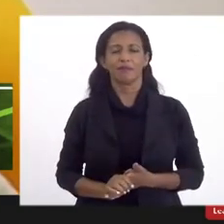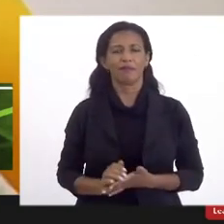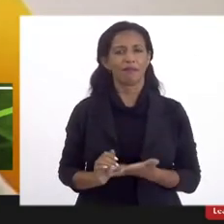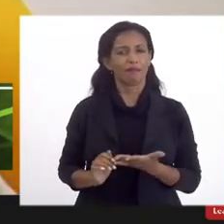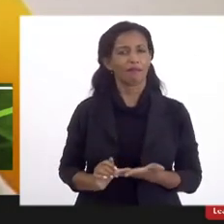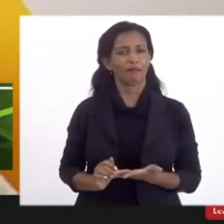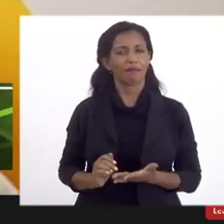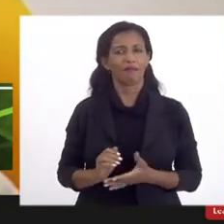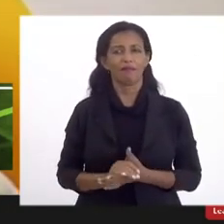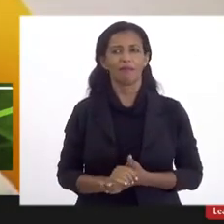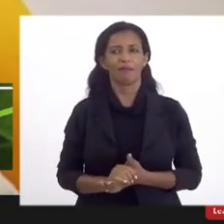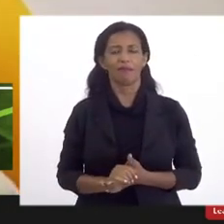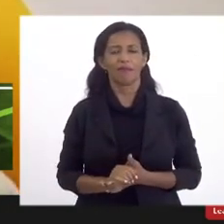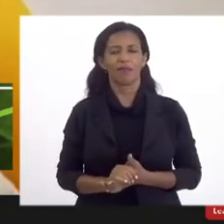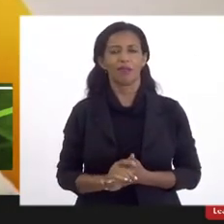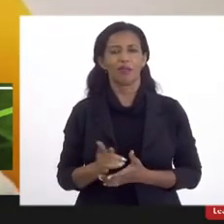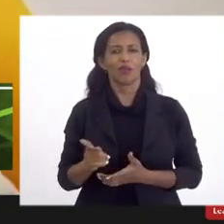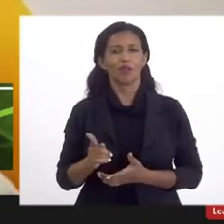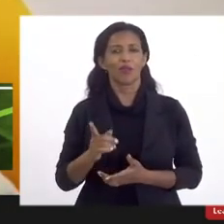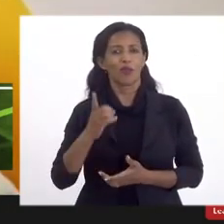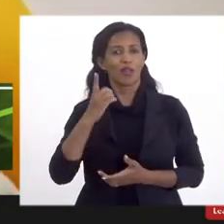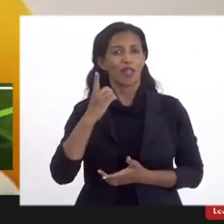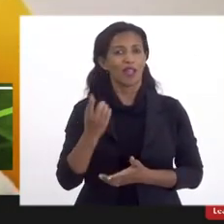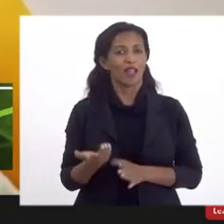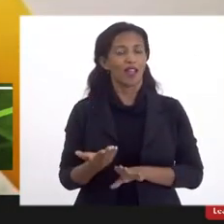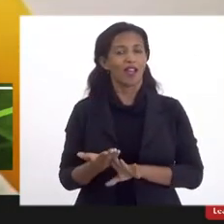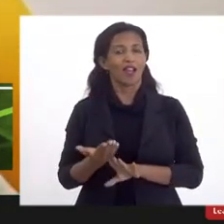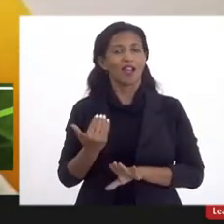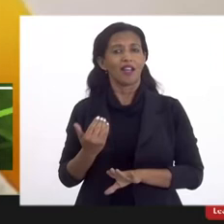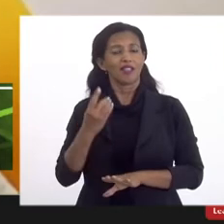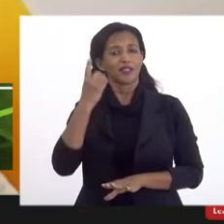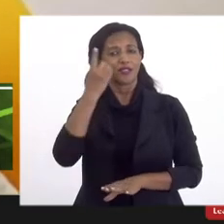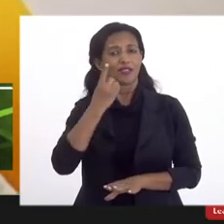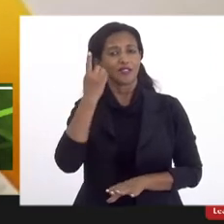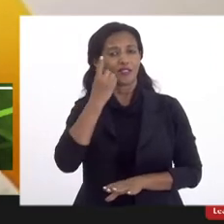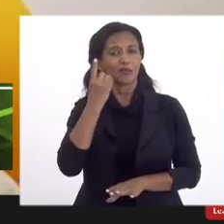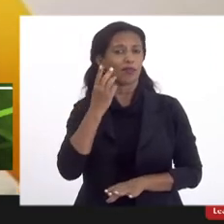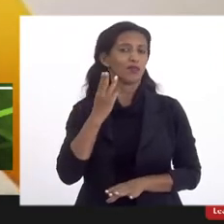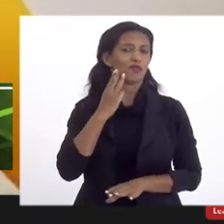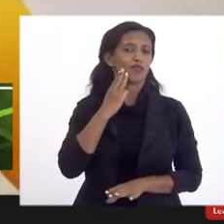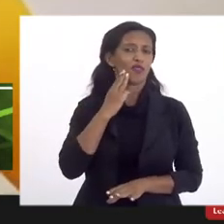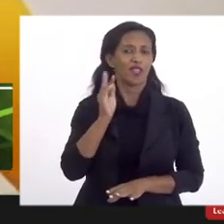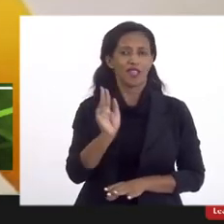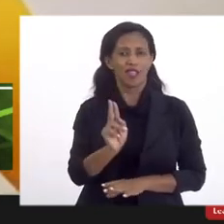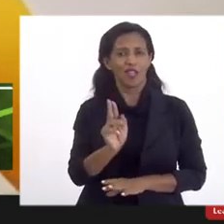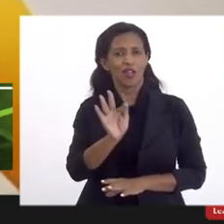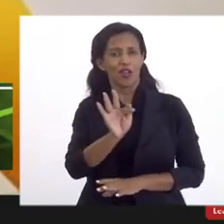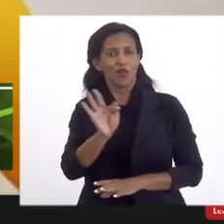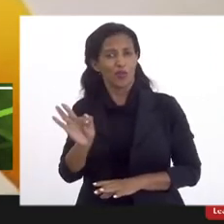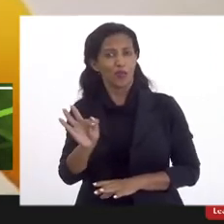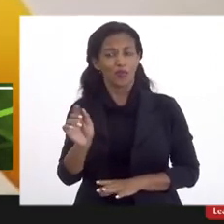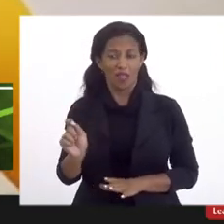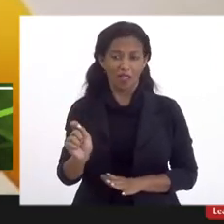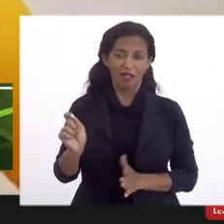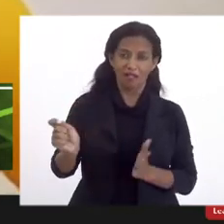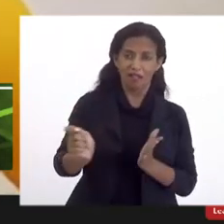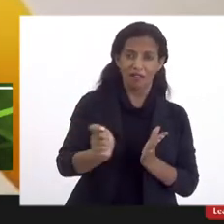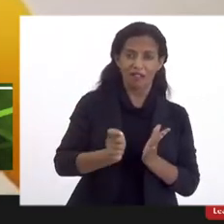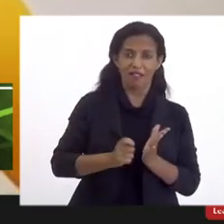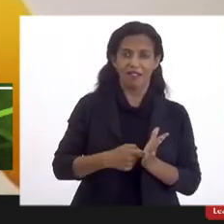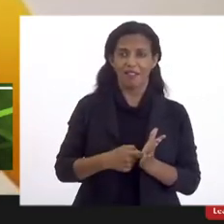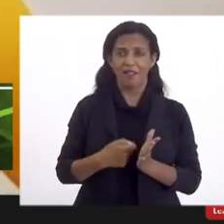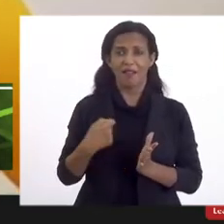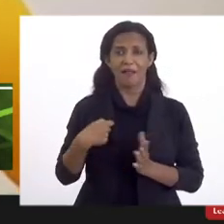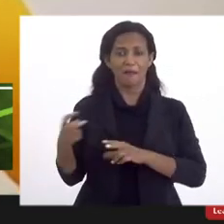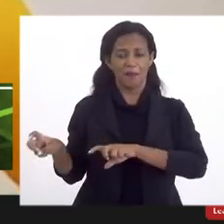Ela foi antecessora do deputado Valdeque Carneiro, a frente da Faculdade de Educação da UF, e ela foi quem assinou o meu termo de